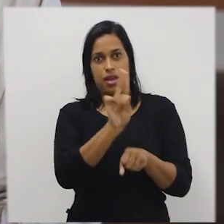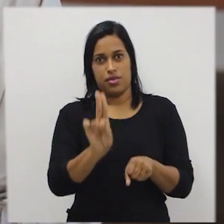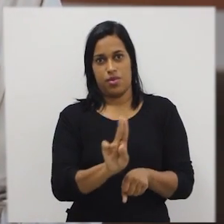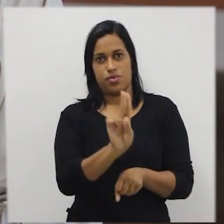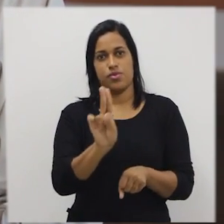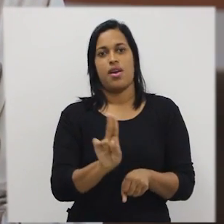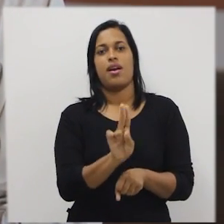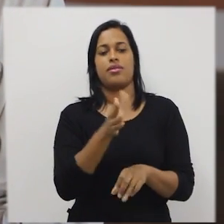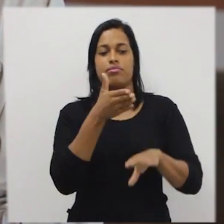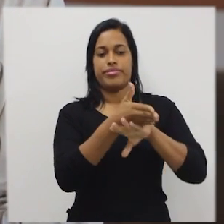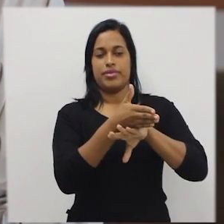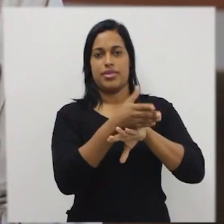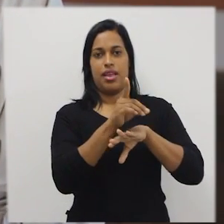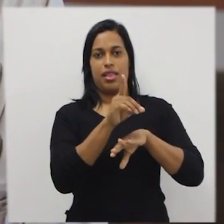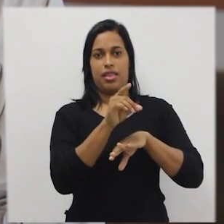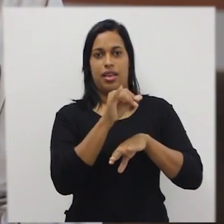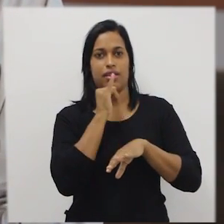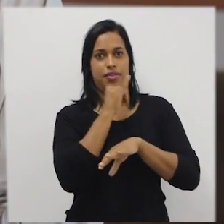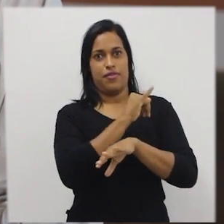entrada de dados.